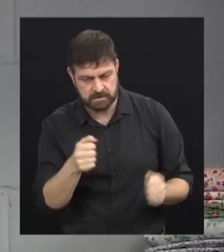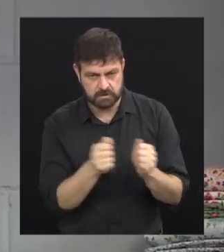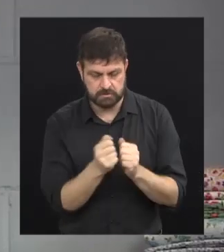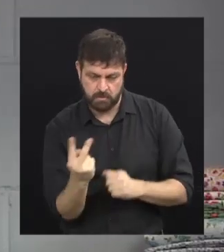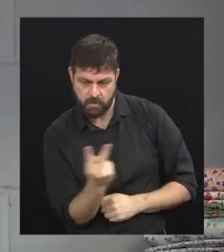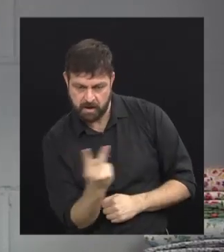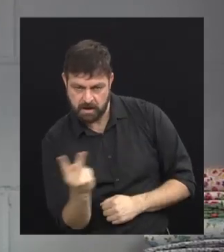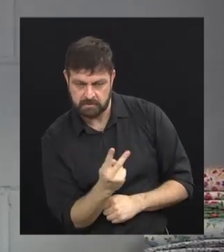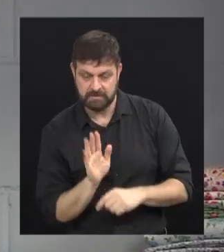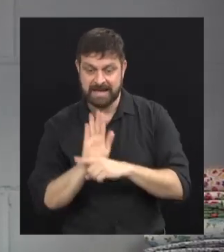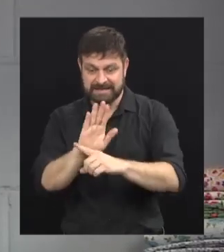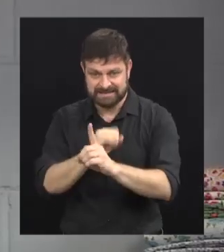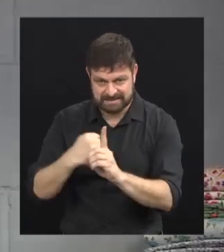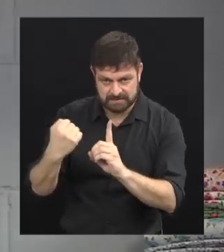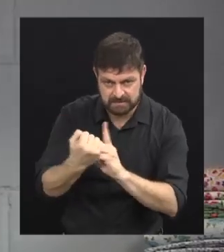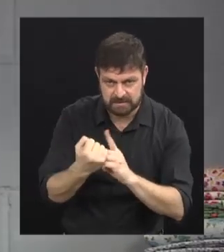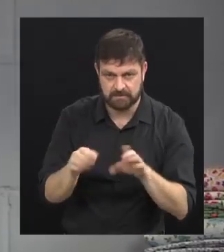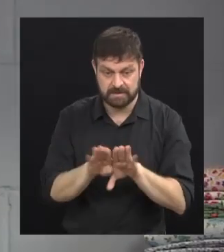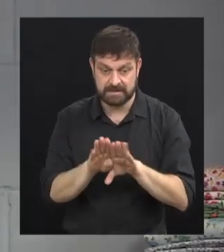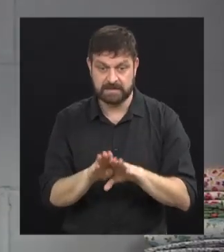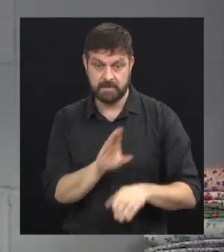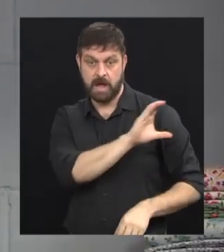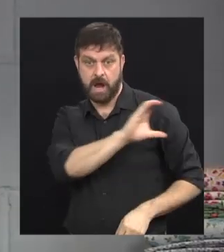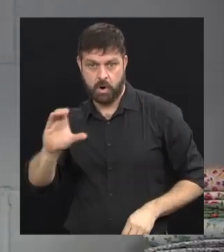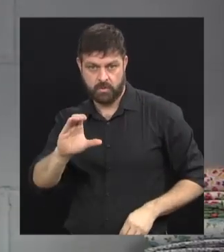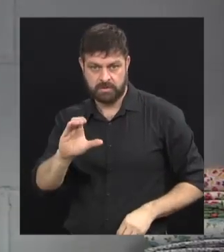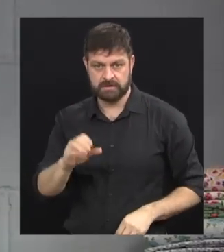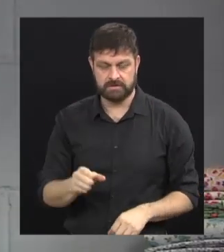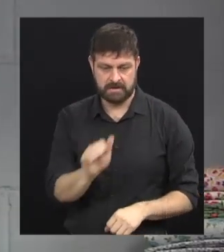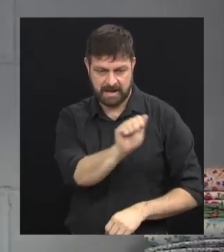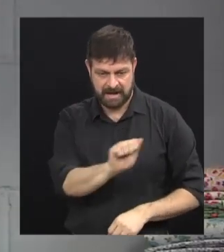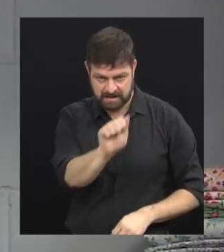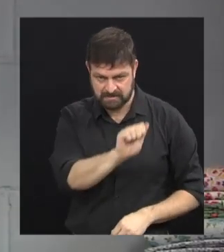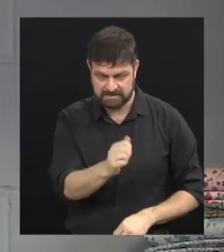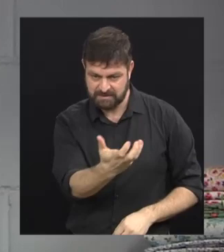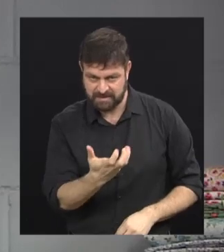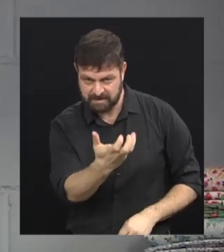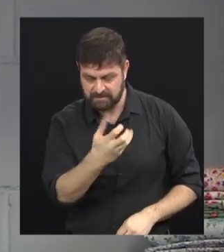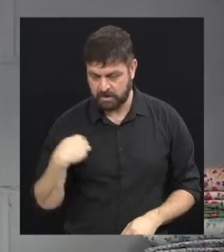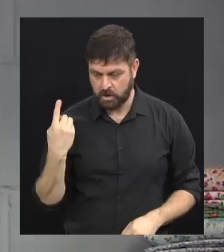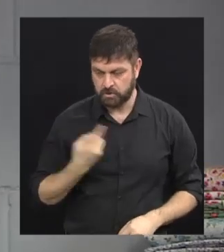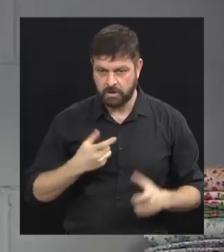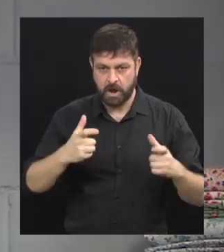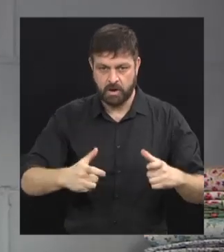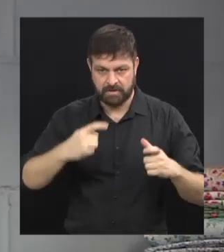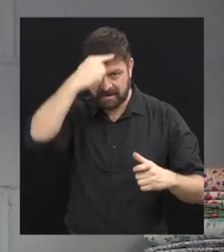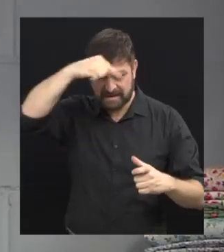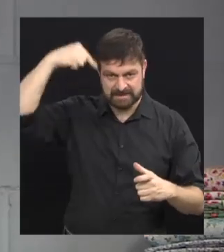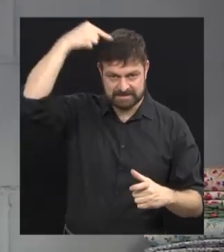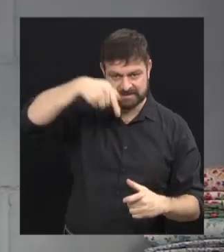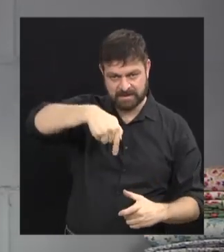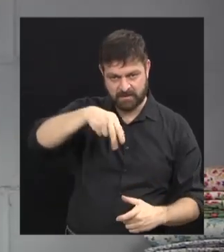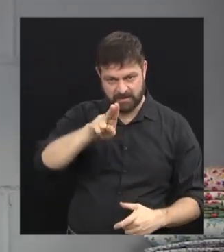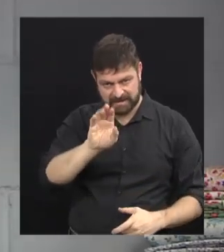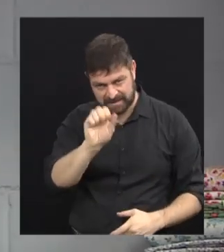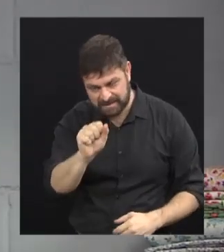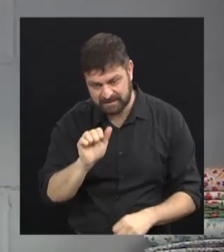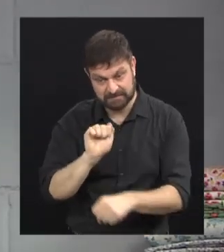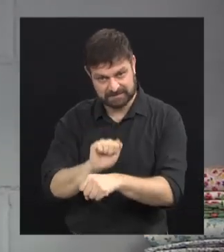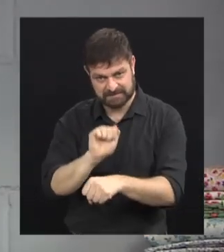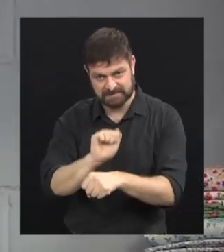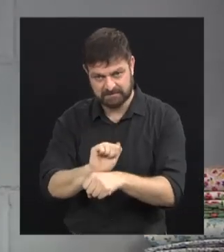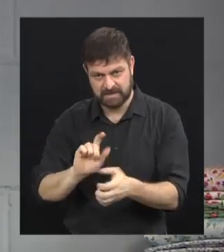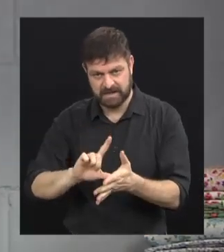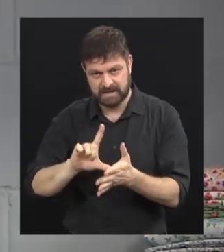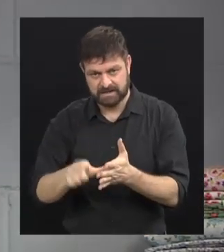Célia, com a Cátia, da série Assistente Social, e a Cátia é coordenadora geral da Associação Aí Um Mas Quero Quero, gente está no Parque São Quirino, a gente para a nossa conversa